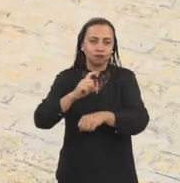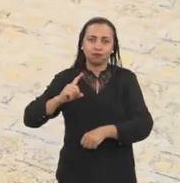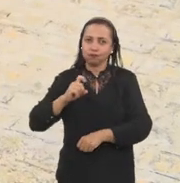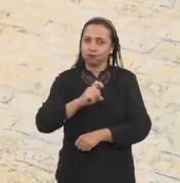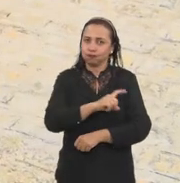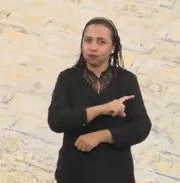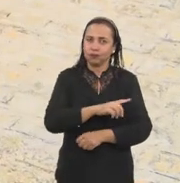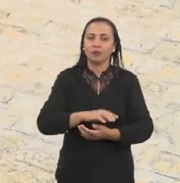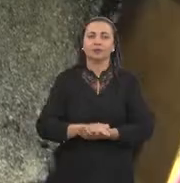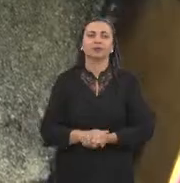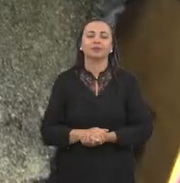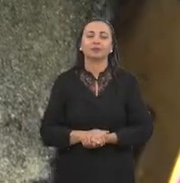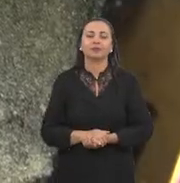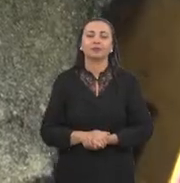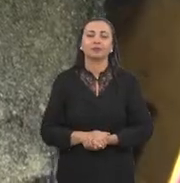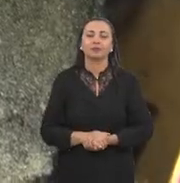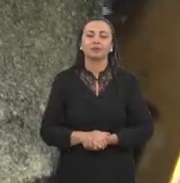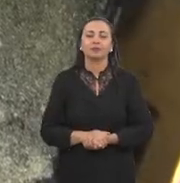caso os coliformes fecais.